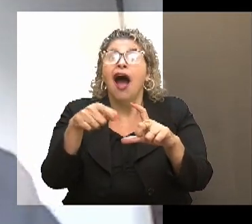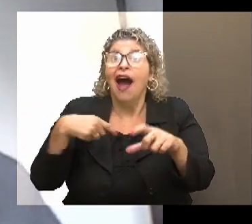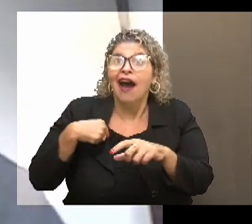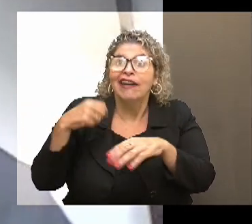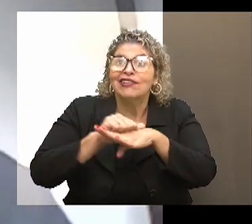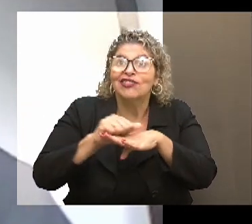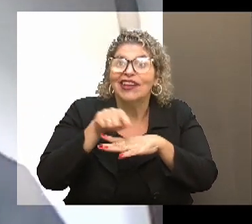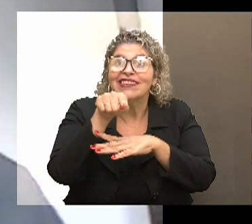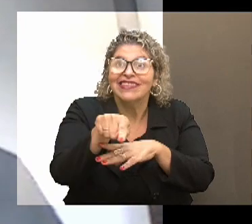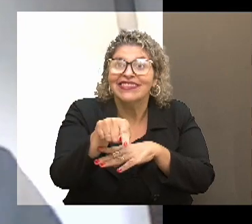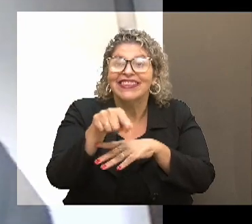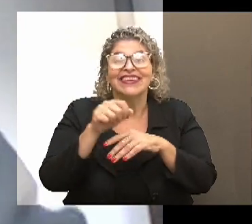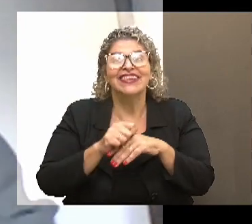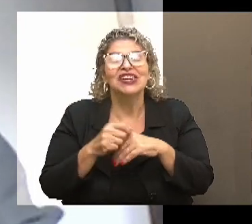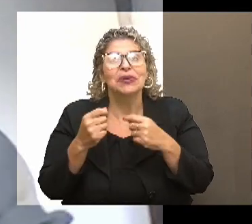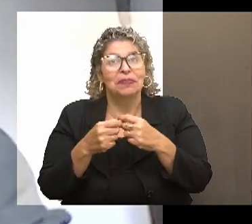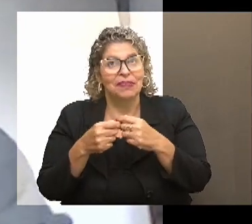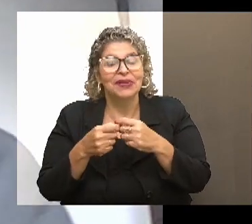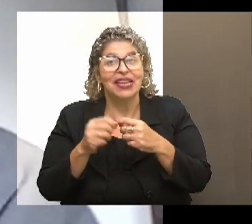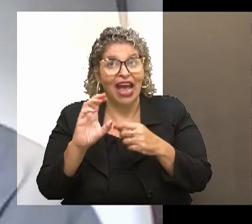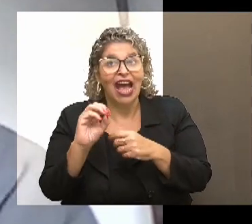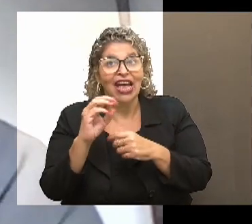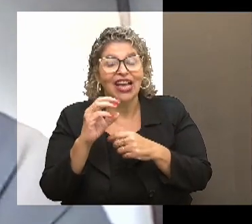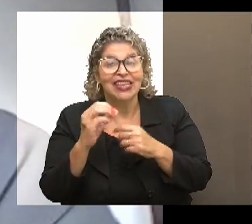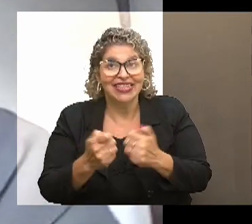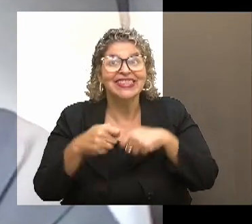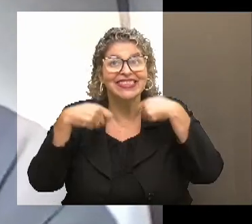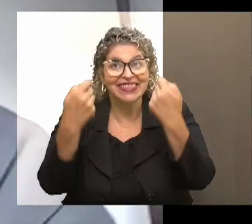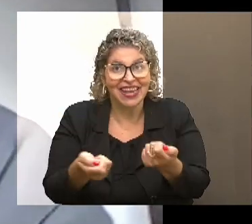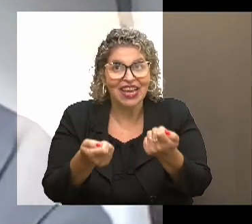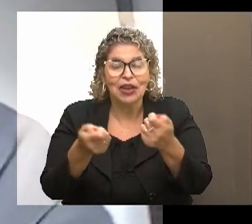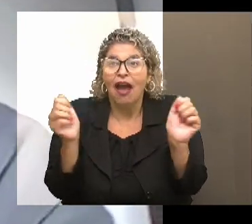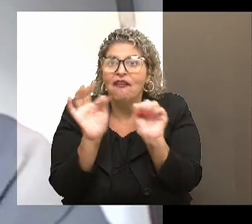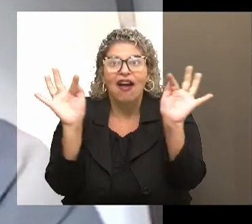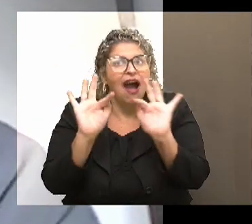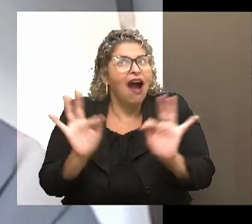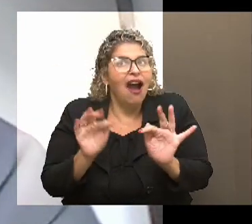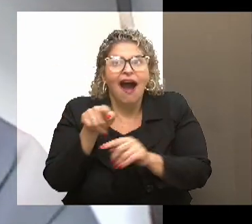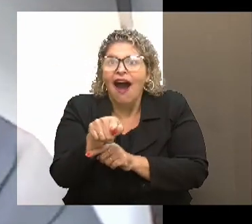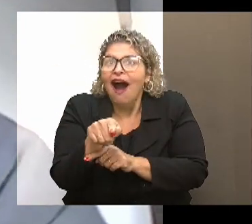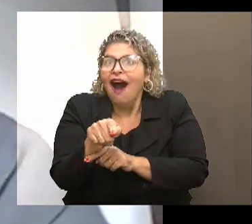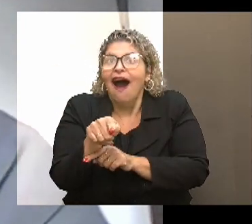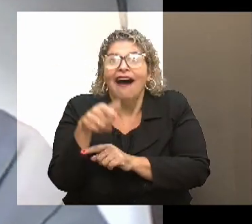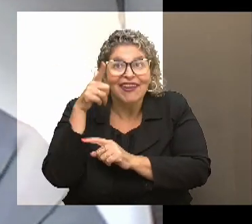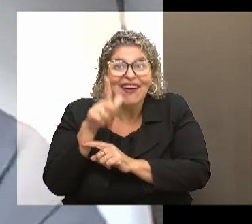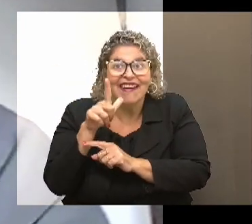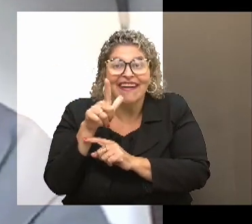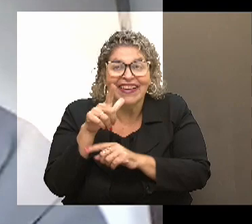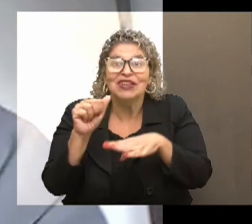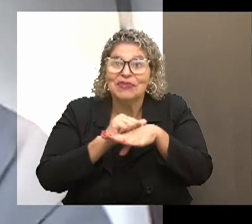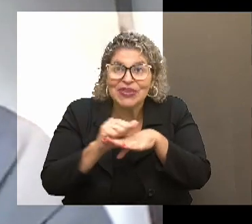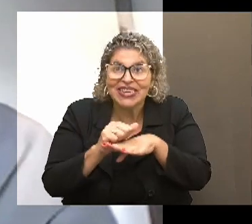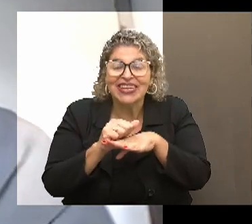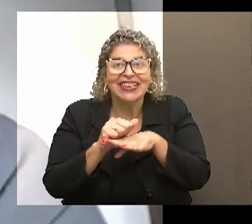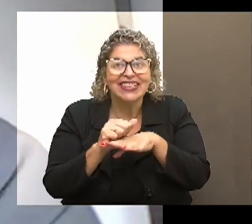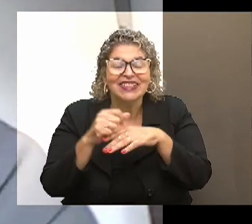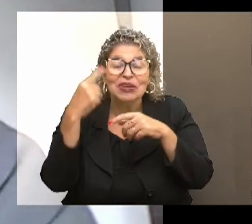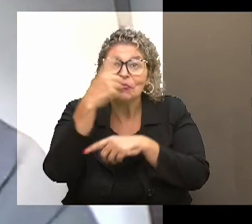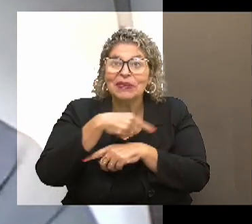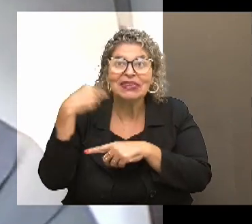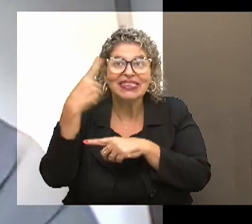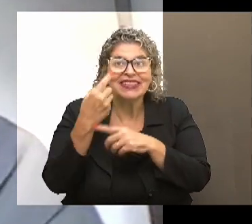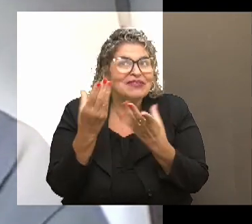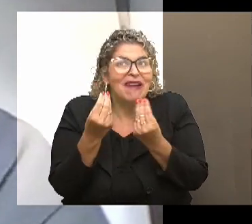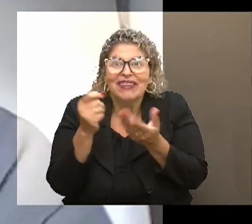então dava para ter essa transparência de que as doações estavam chegando até elas, e a felicidade, a gratidão no rosto dessas pessoas expressava mais que qualquer coisa que eu pudesse